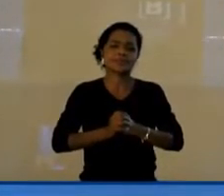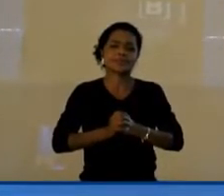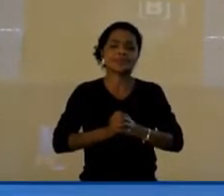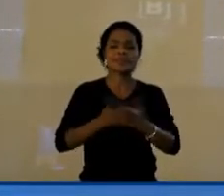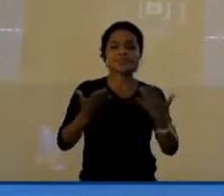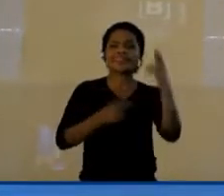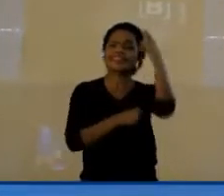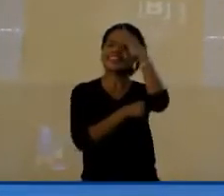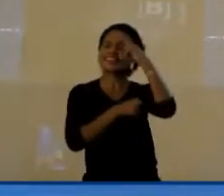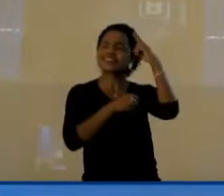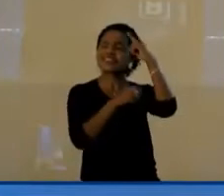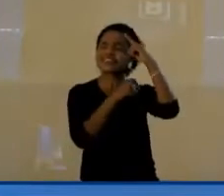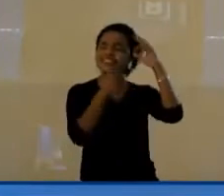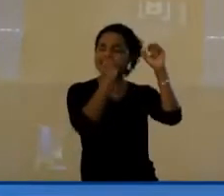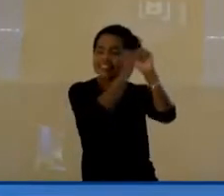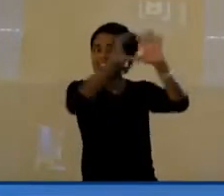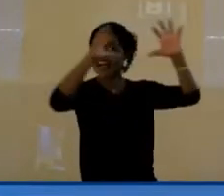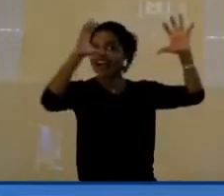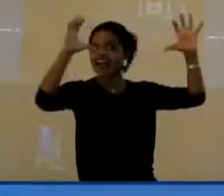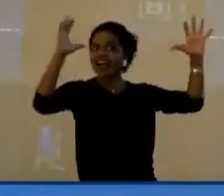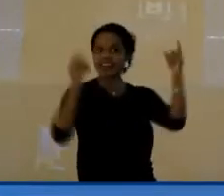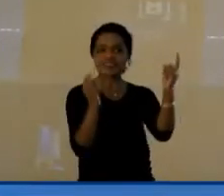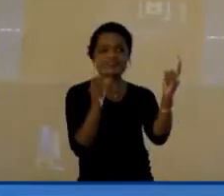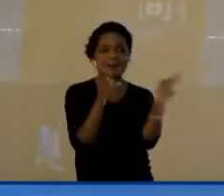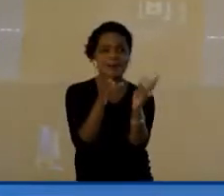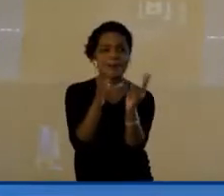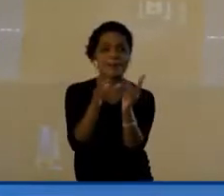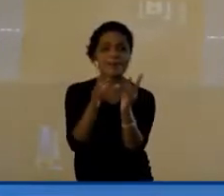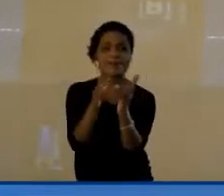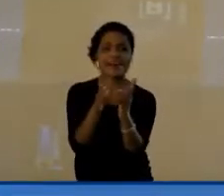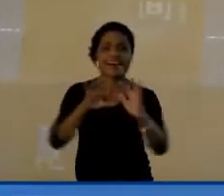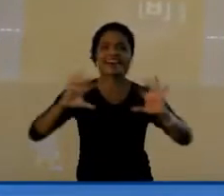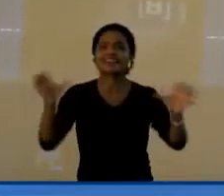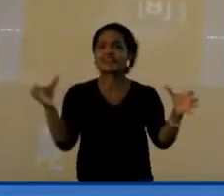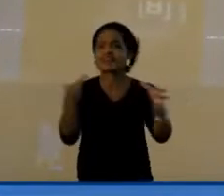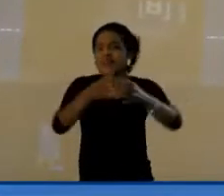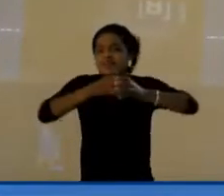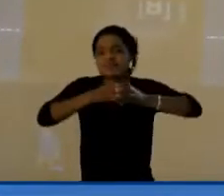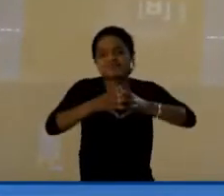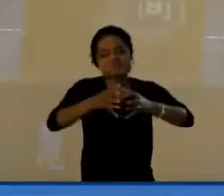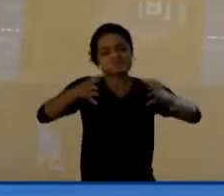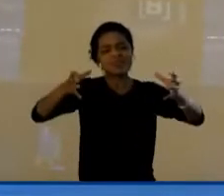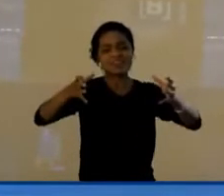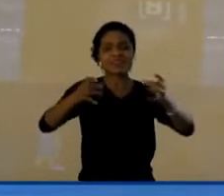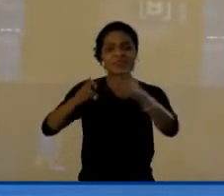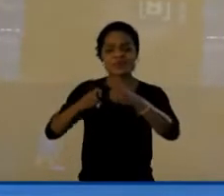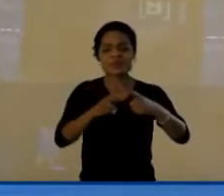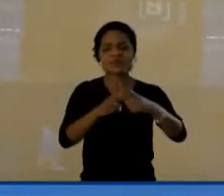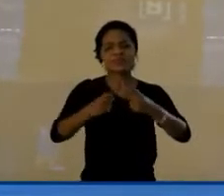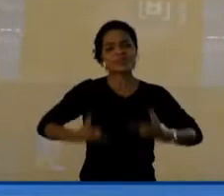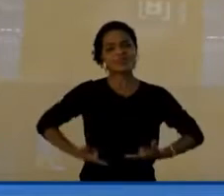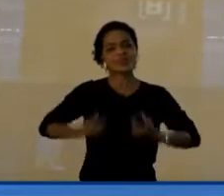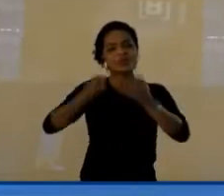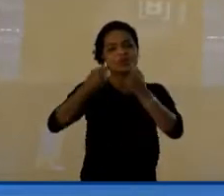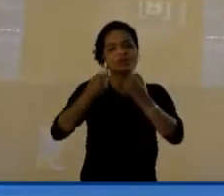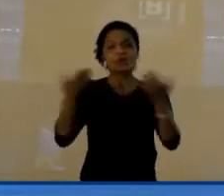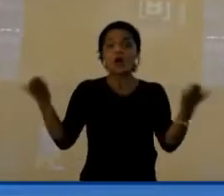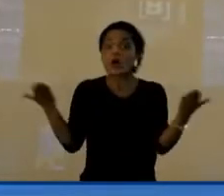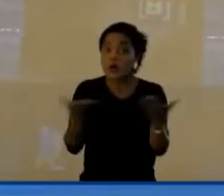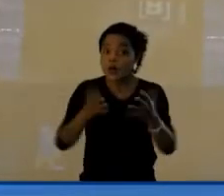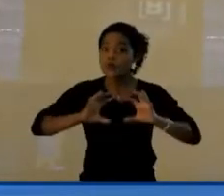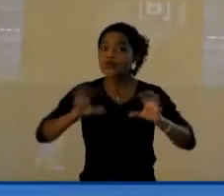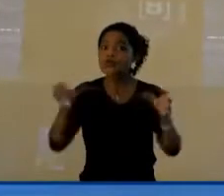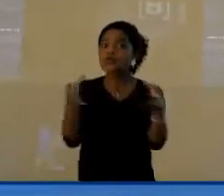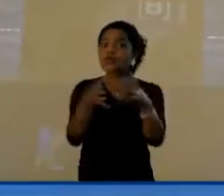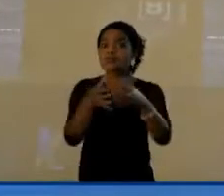Esse sonho integrou um grupo de médicos que se transformou em um grande grupo de oncologia. Hoje, o grupo Oncoclínicas